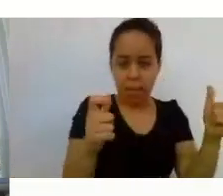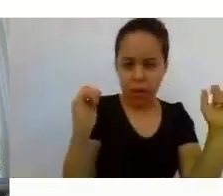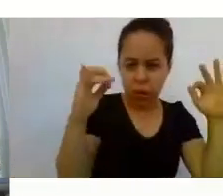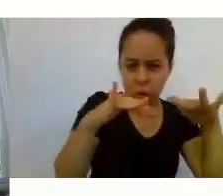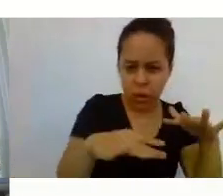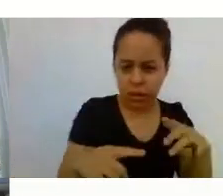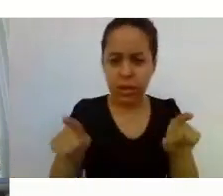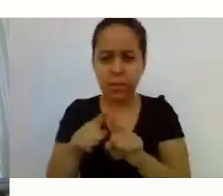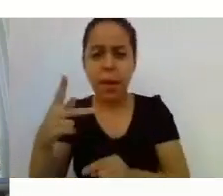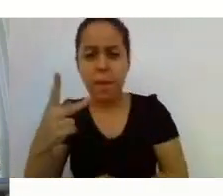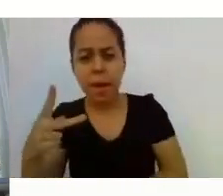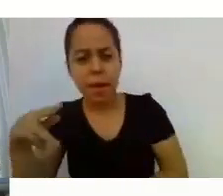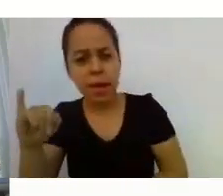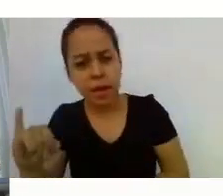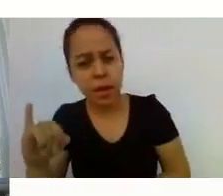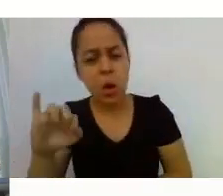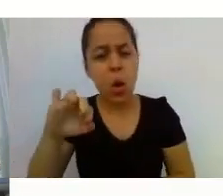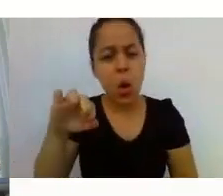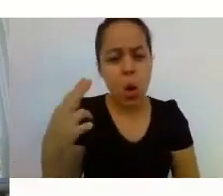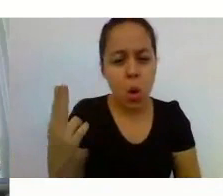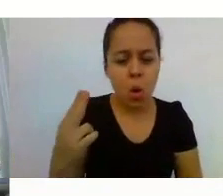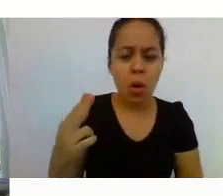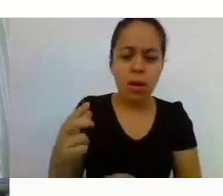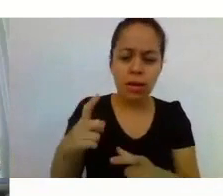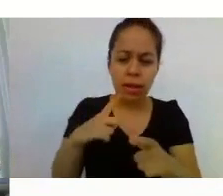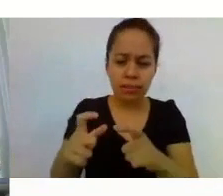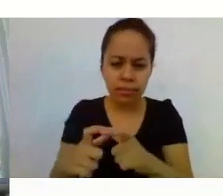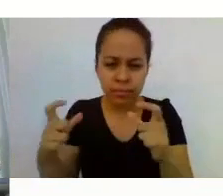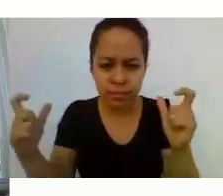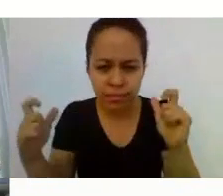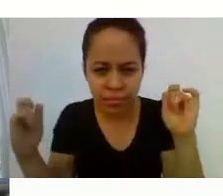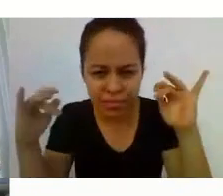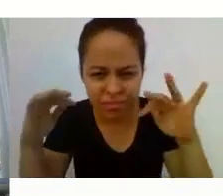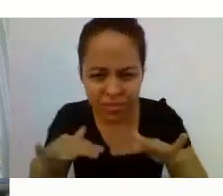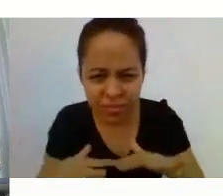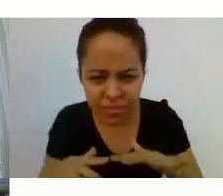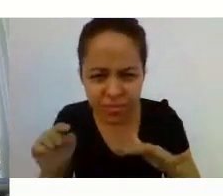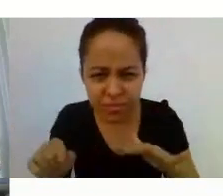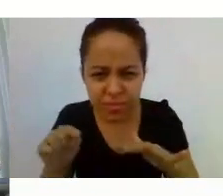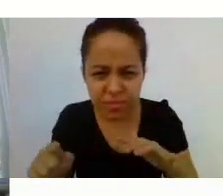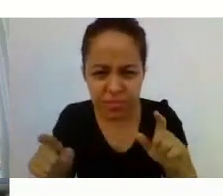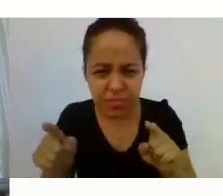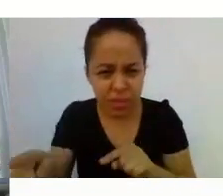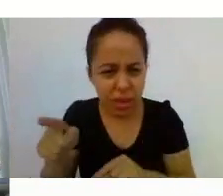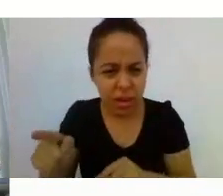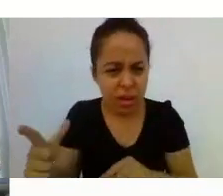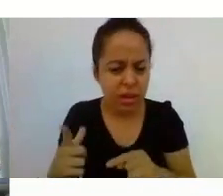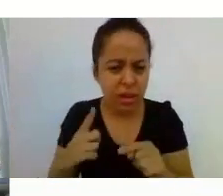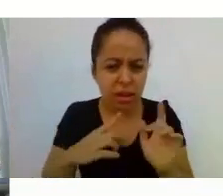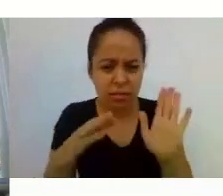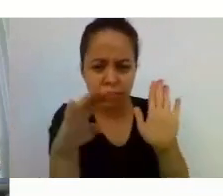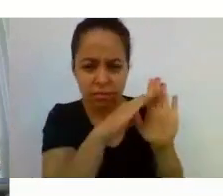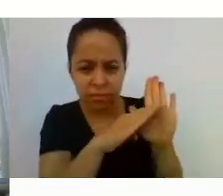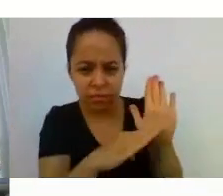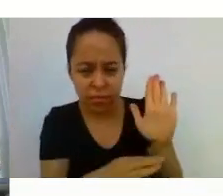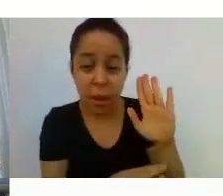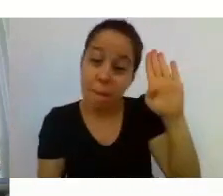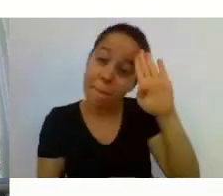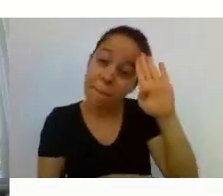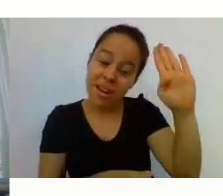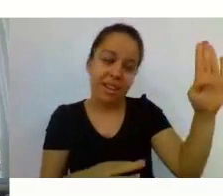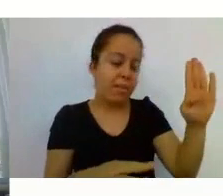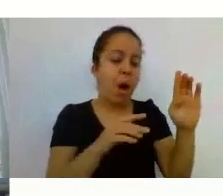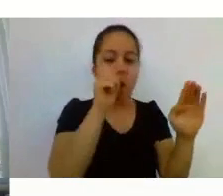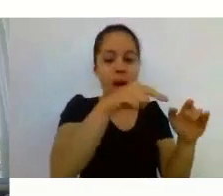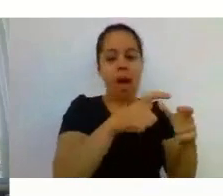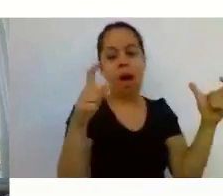PPI Ou Ampla Concorrência e PCD Ele será classificado na lista da Ampla Concorrência